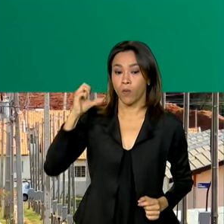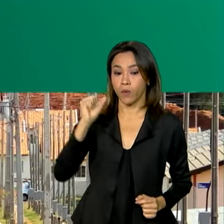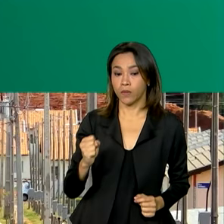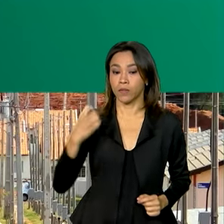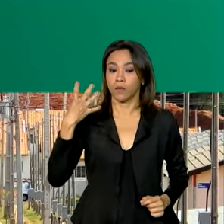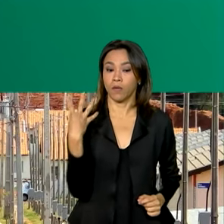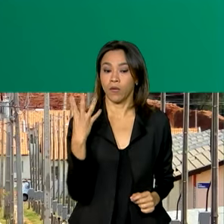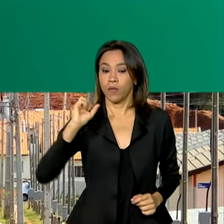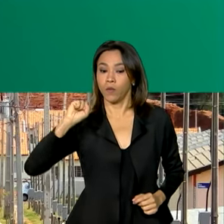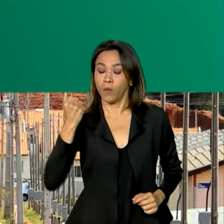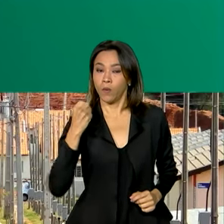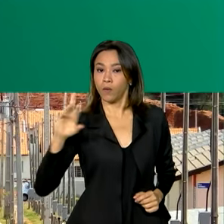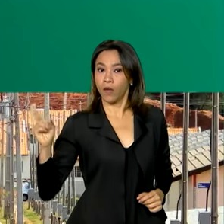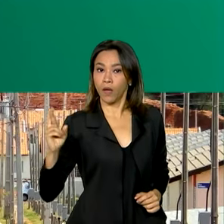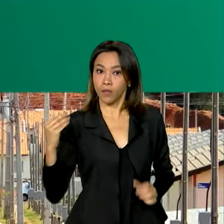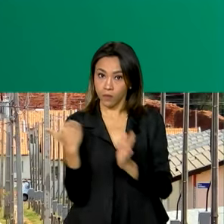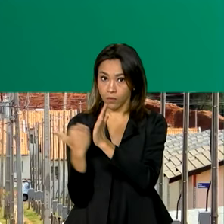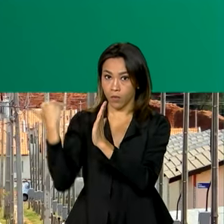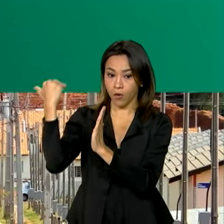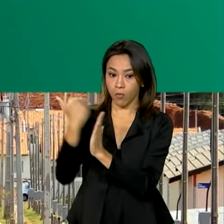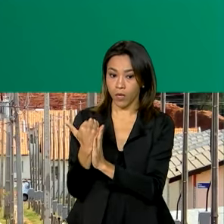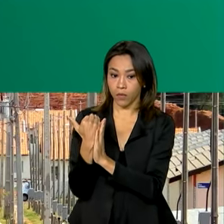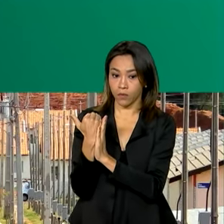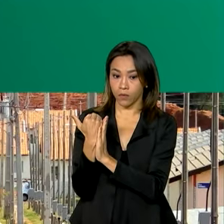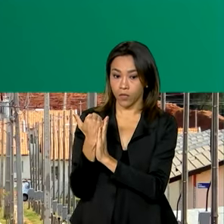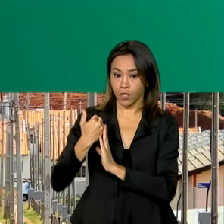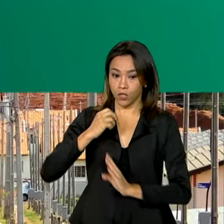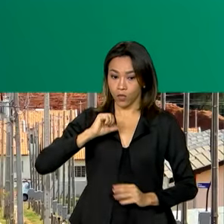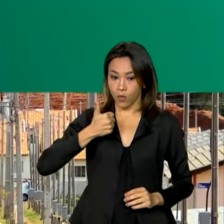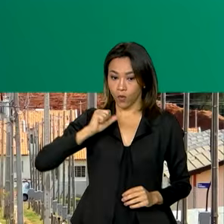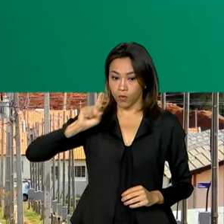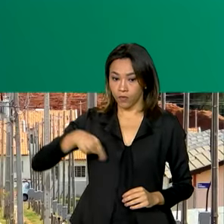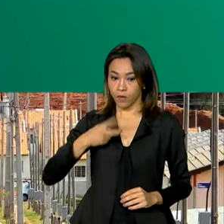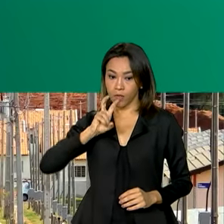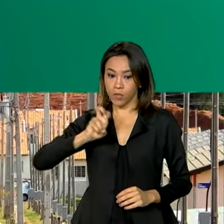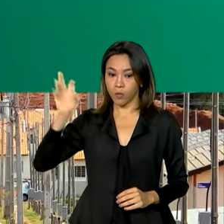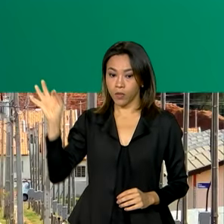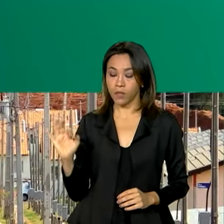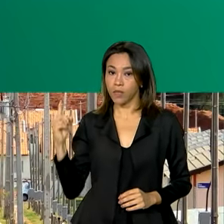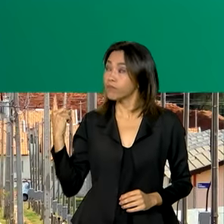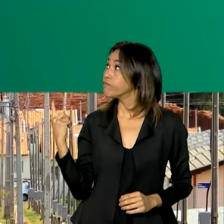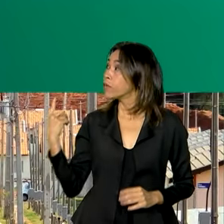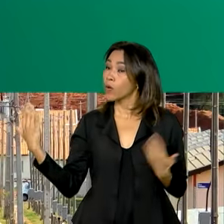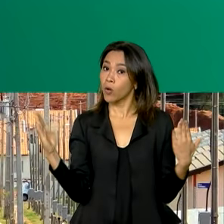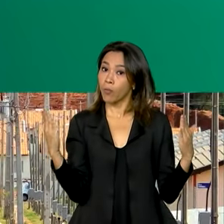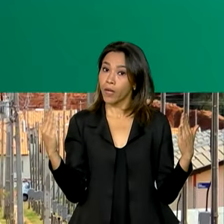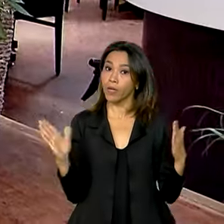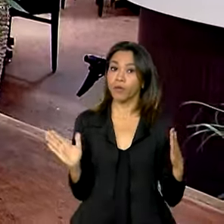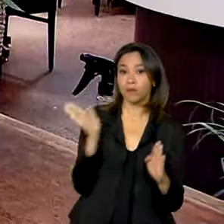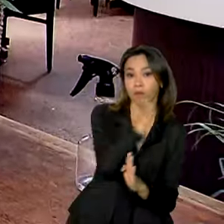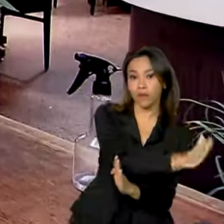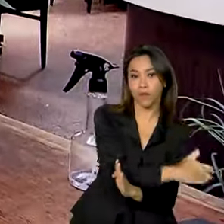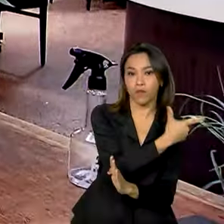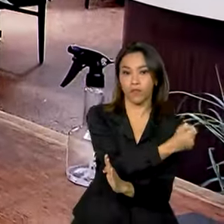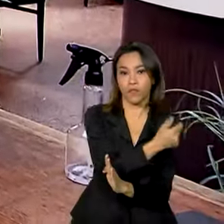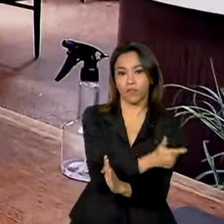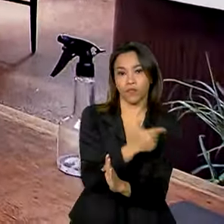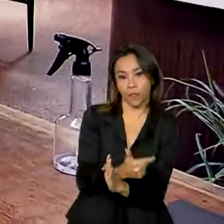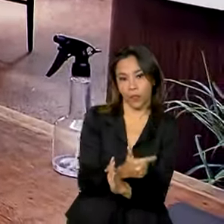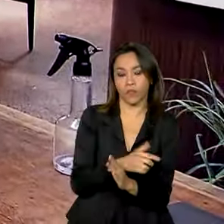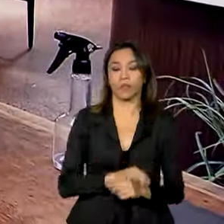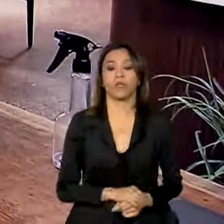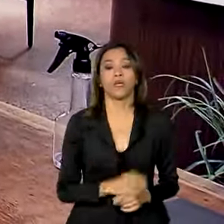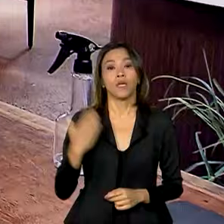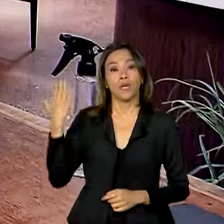um aumento de 11,5% em comparação com 2022. Segundo o